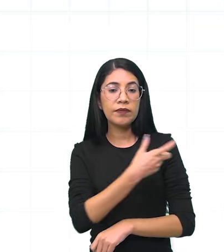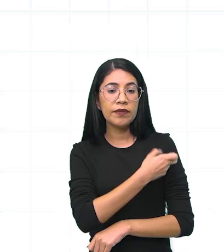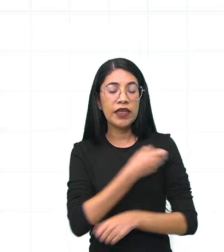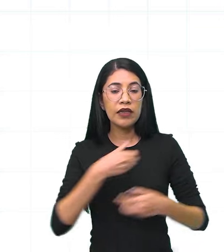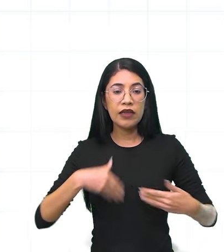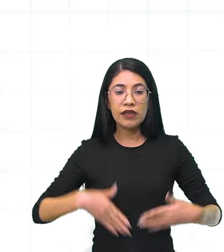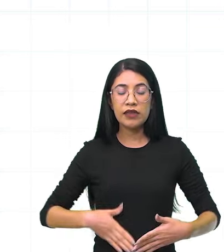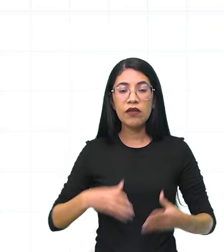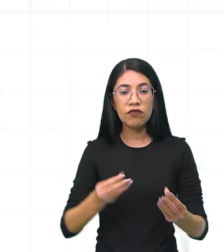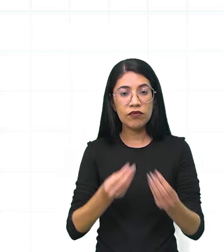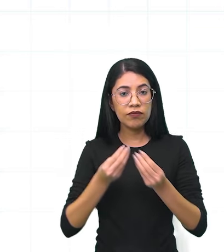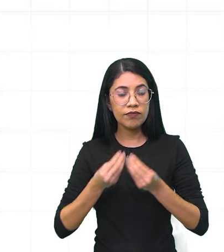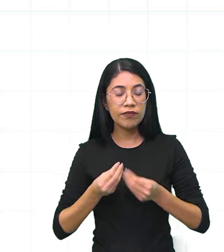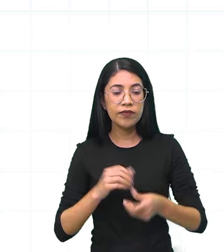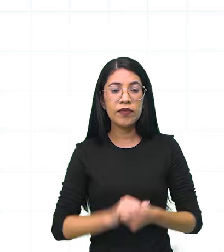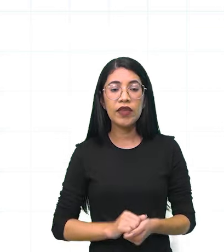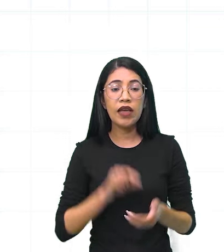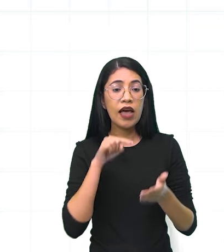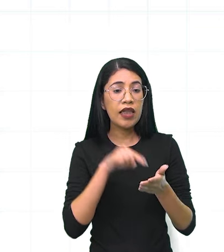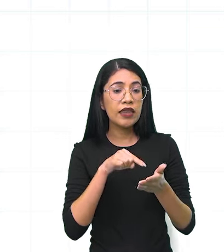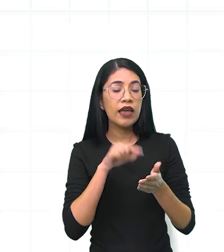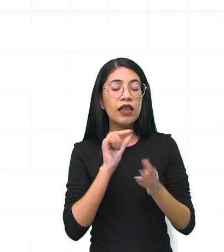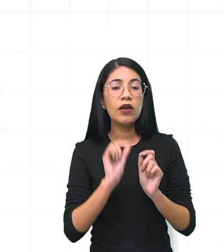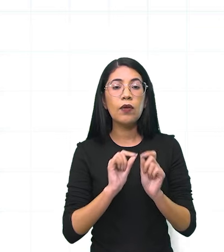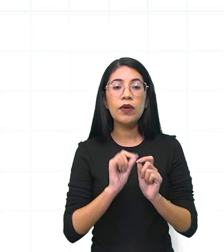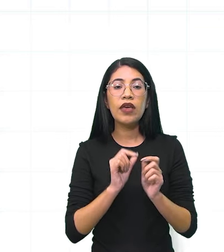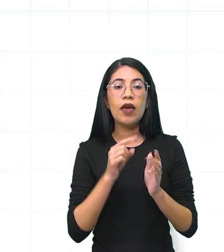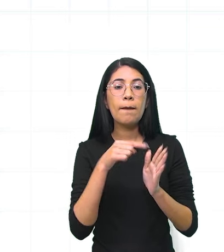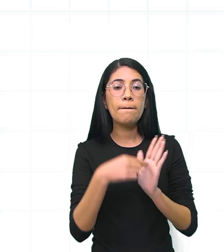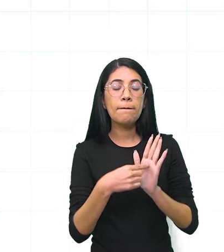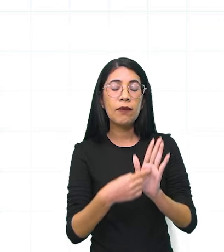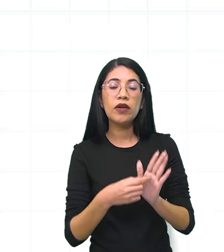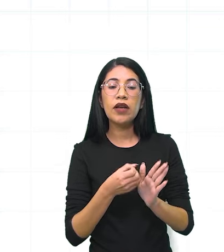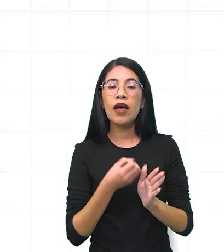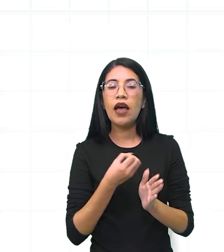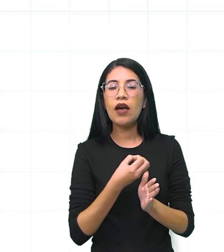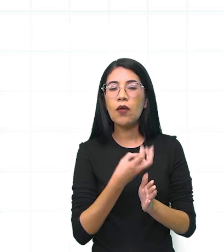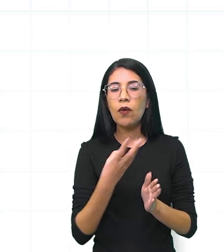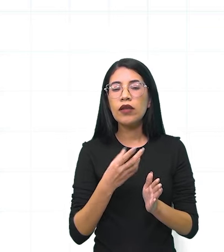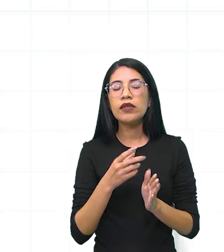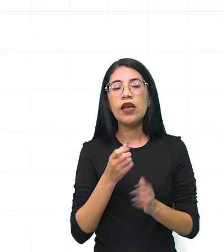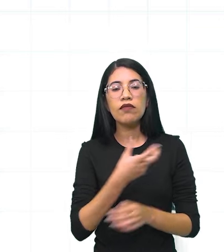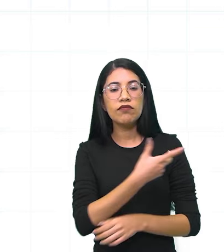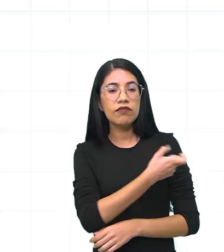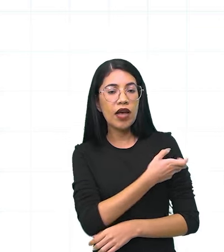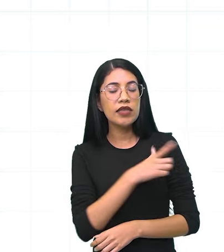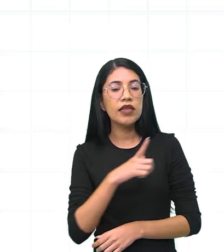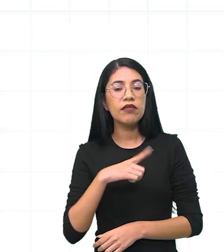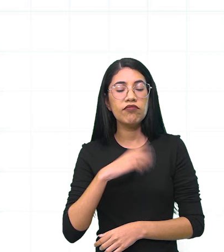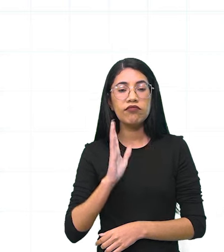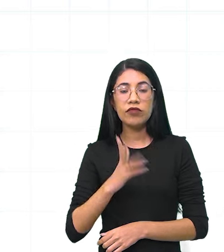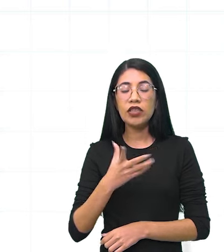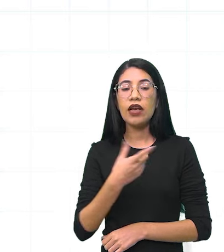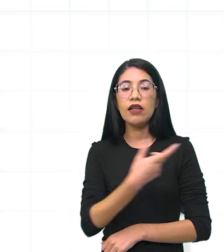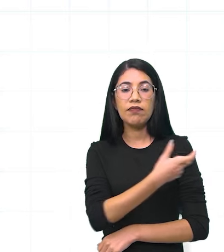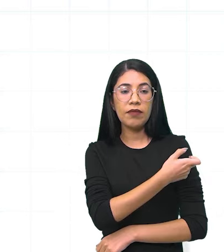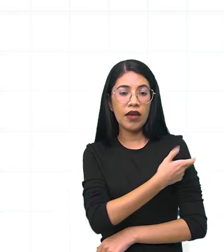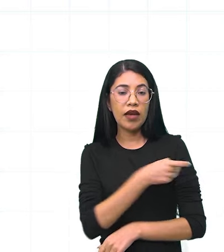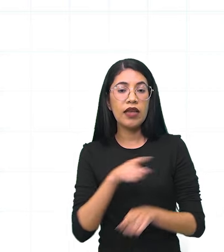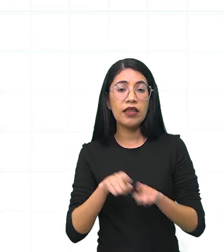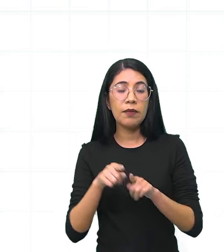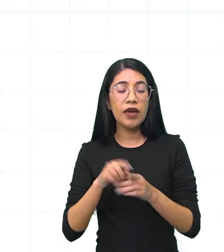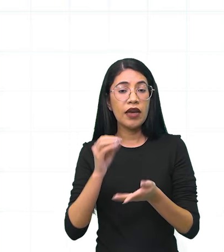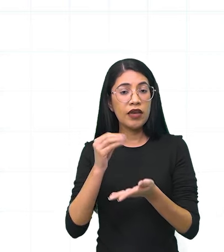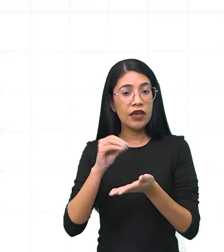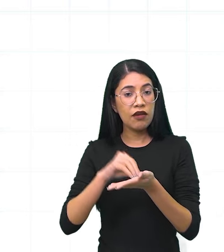de vacinação. Nela, são marcadas todas as vacinas que já tomamos e as que